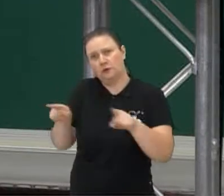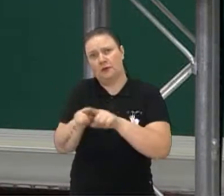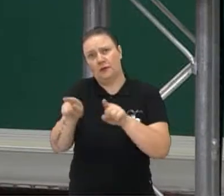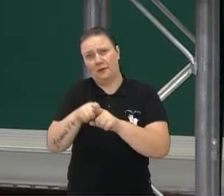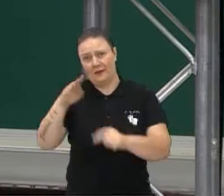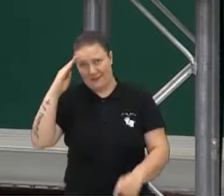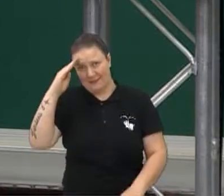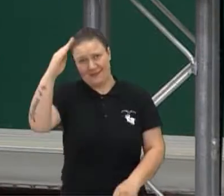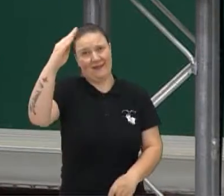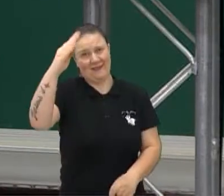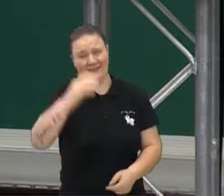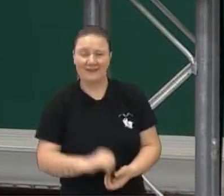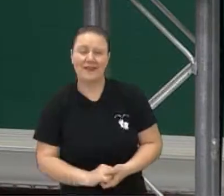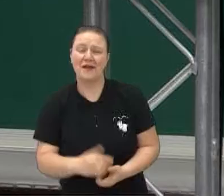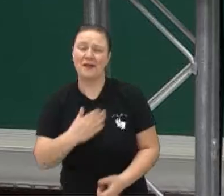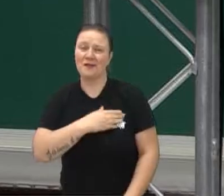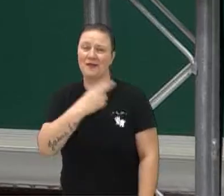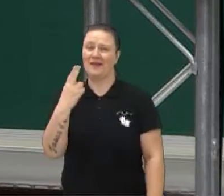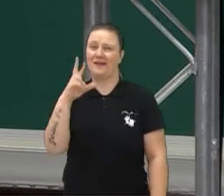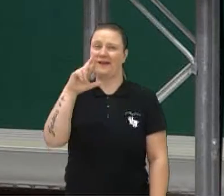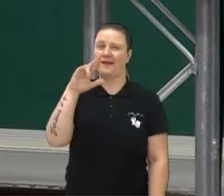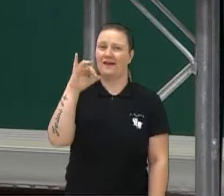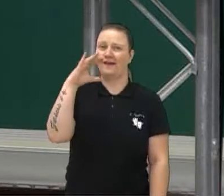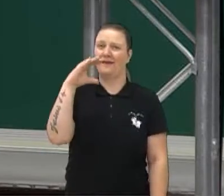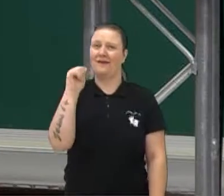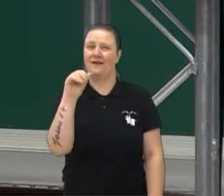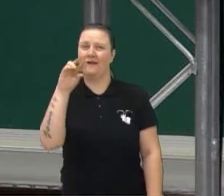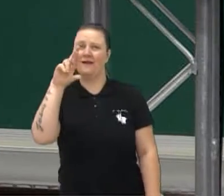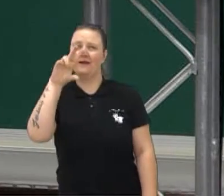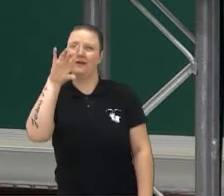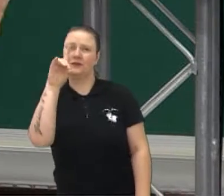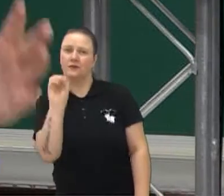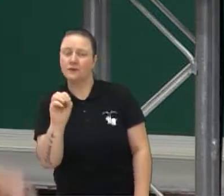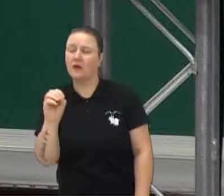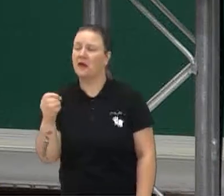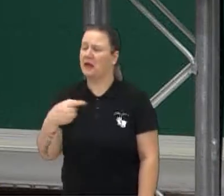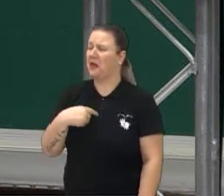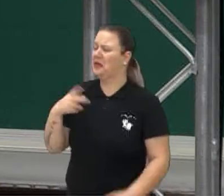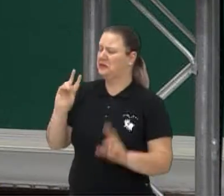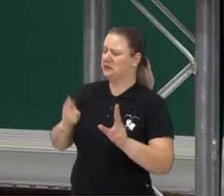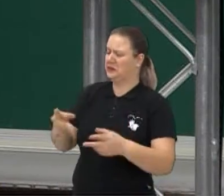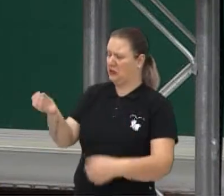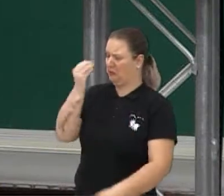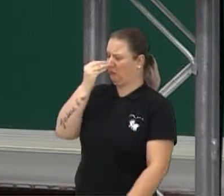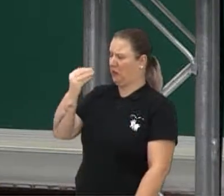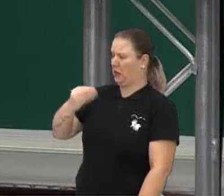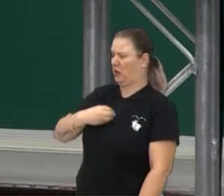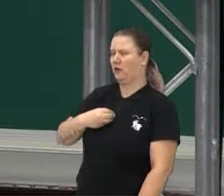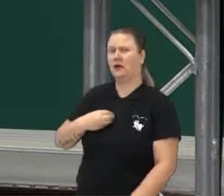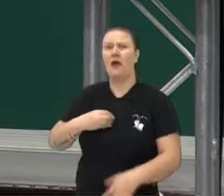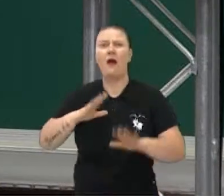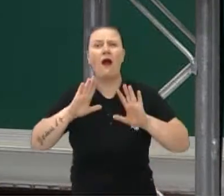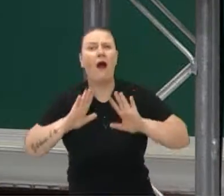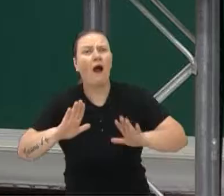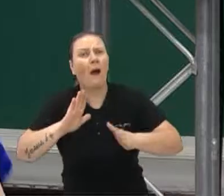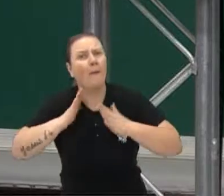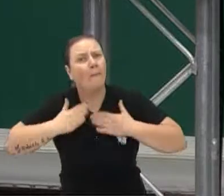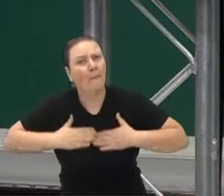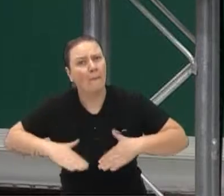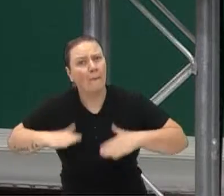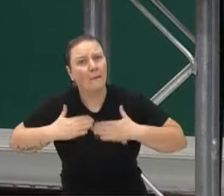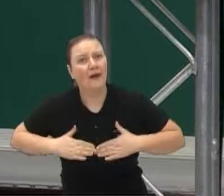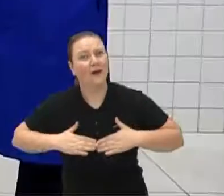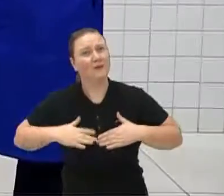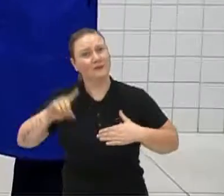salve para mim. Meu nome é Ricardo Venâncio, e eu sempre sou ignorado nesse chat. Não chore, viu? A sua vez